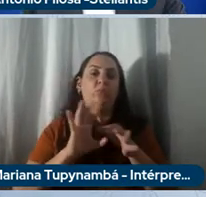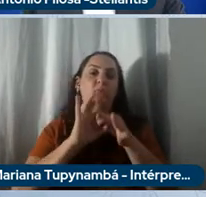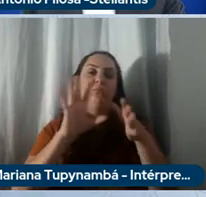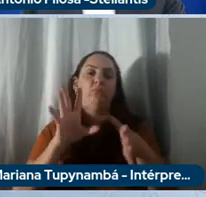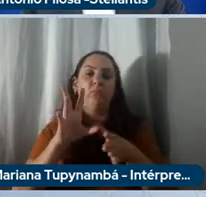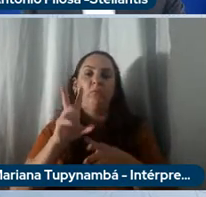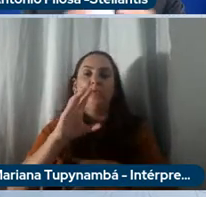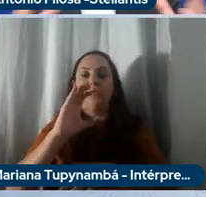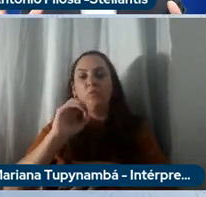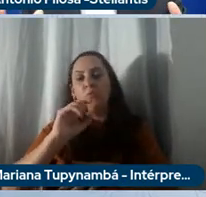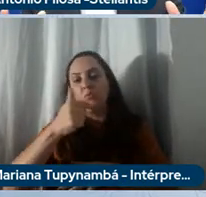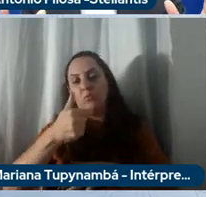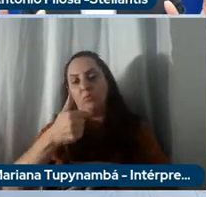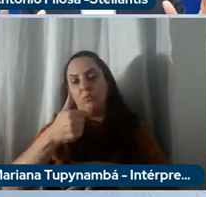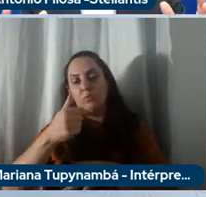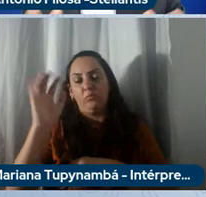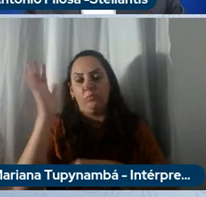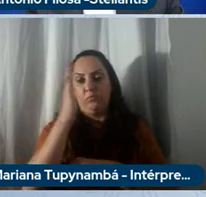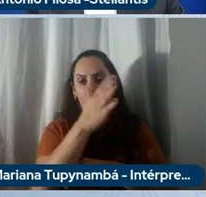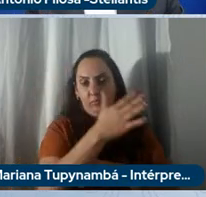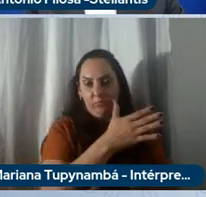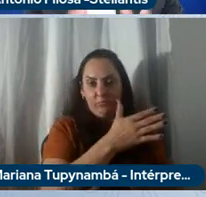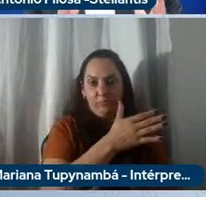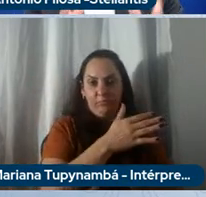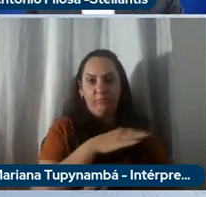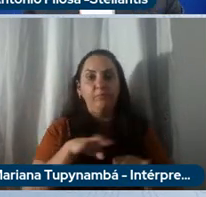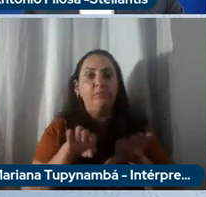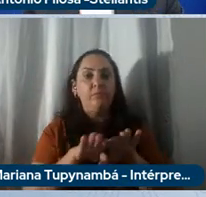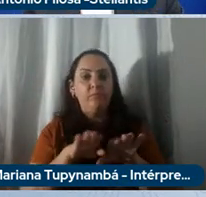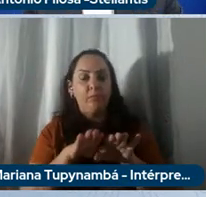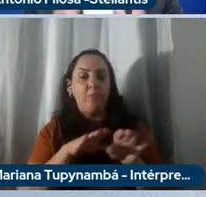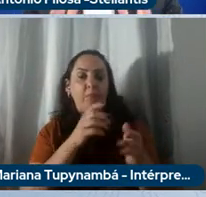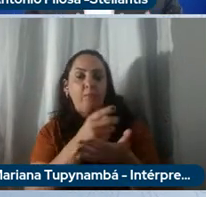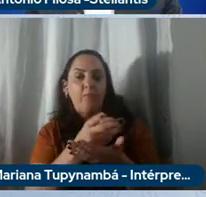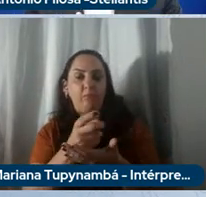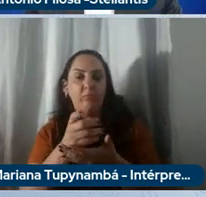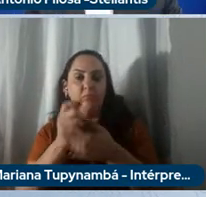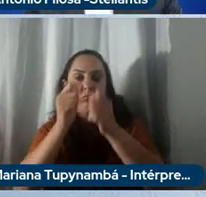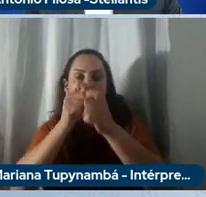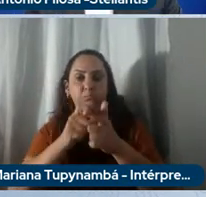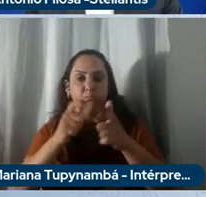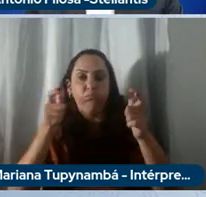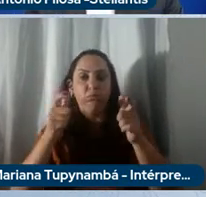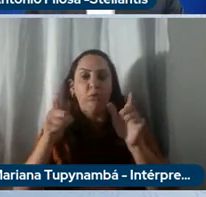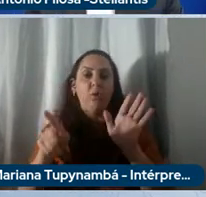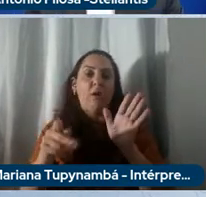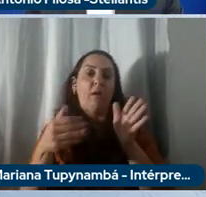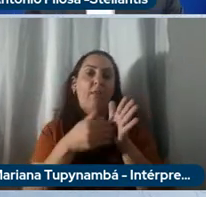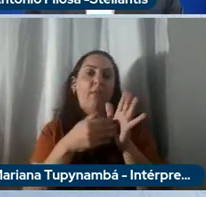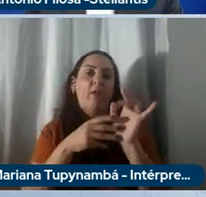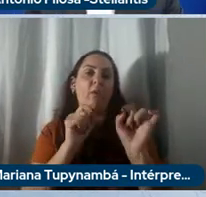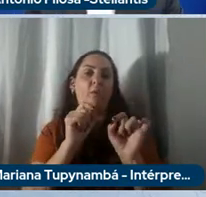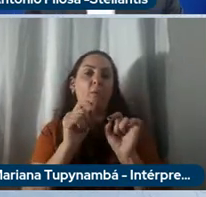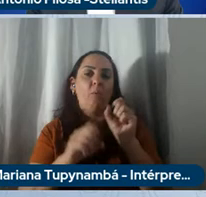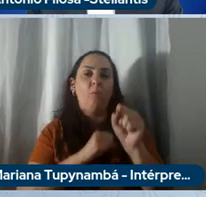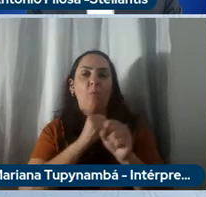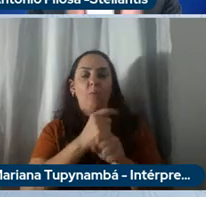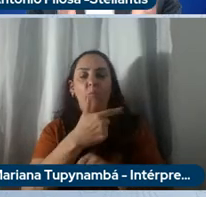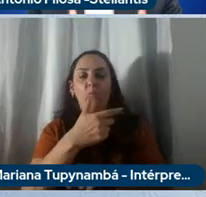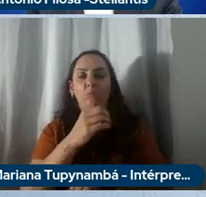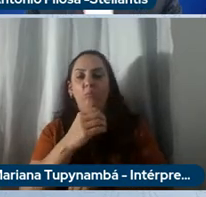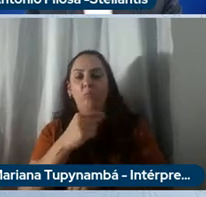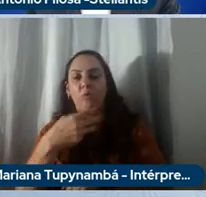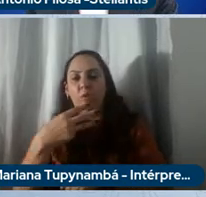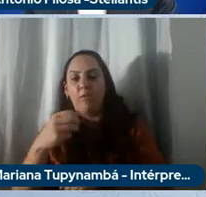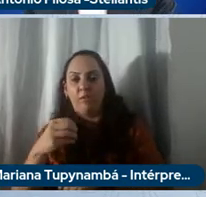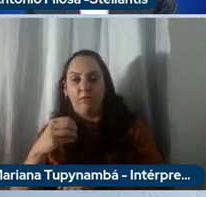tudo isso queremos crescer em eletrificação ao ponto que até 2030 100% das vendas na Europa serão